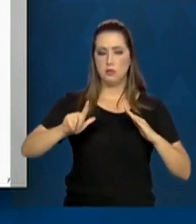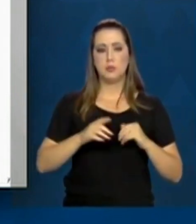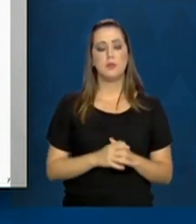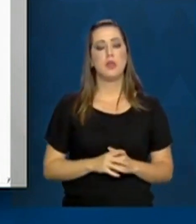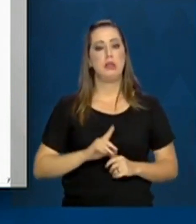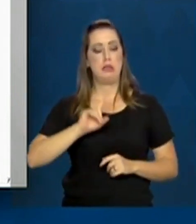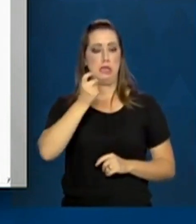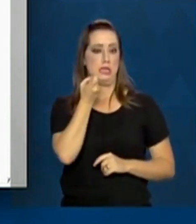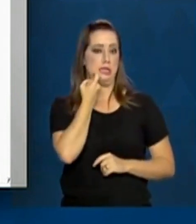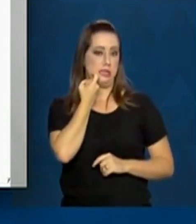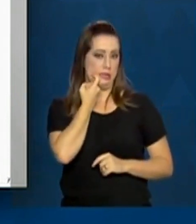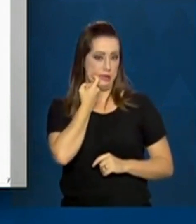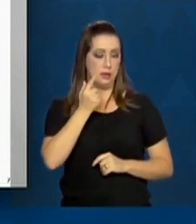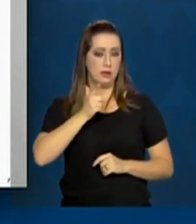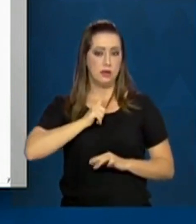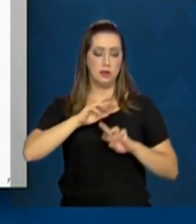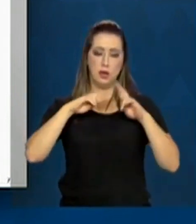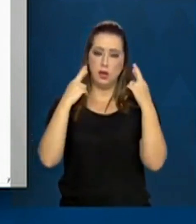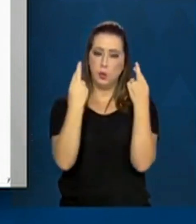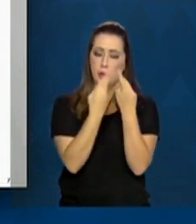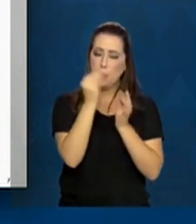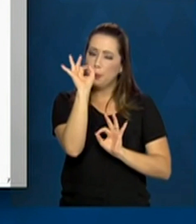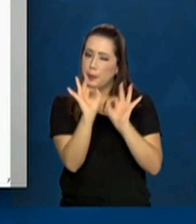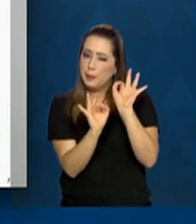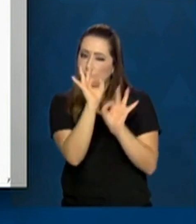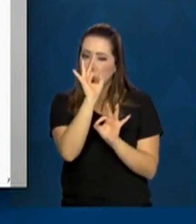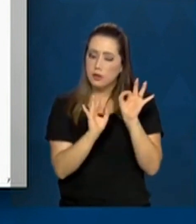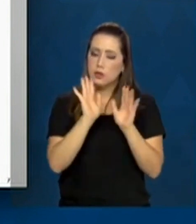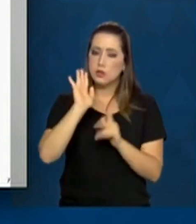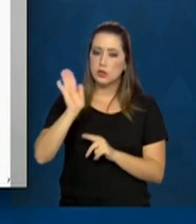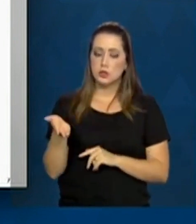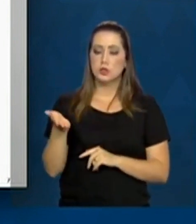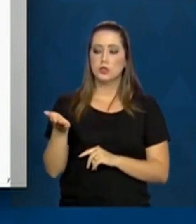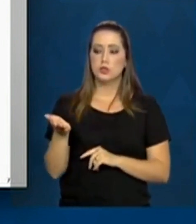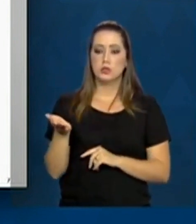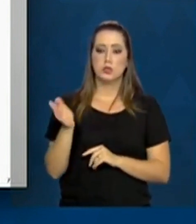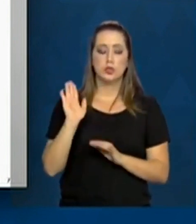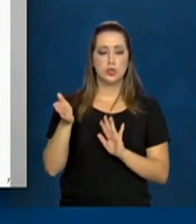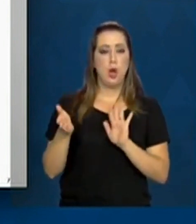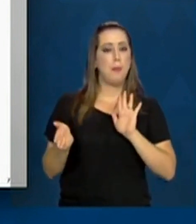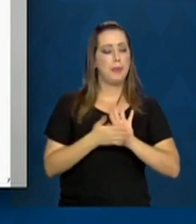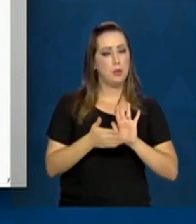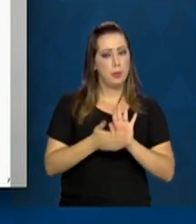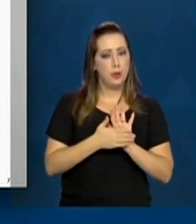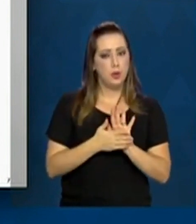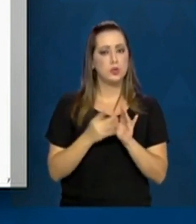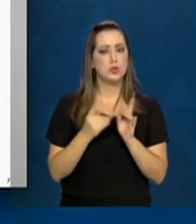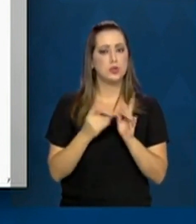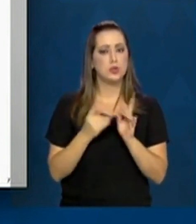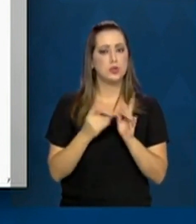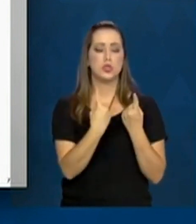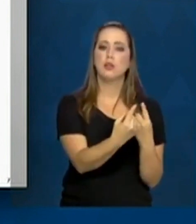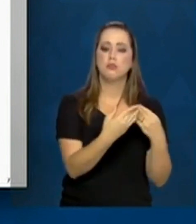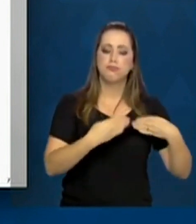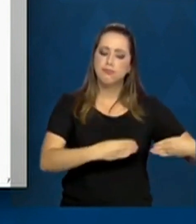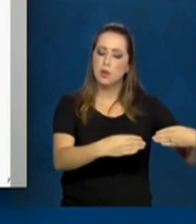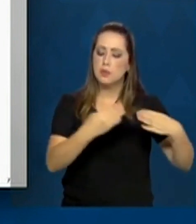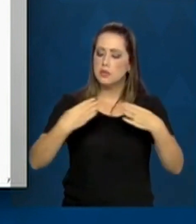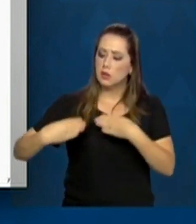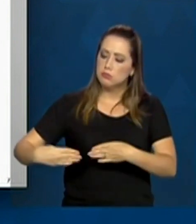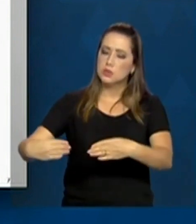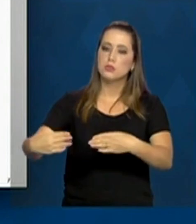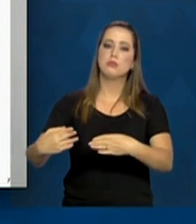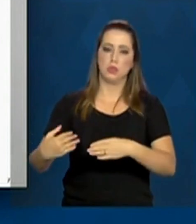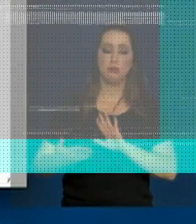sexta-feira, para que eles se preparem e já venham com as propostas de cada ministério para